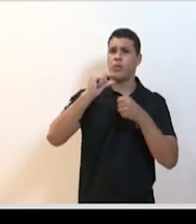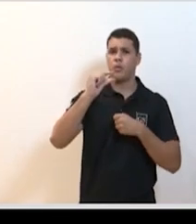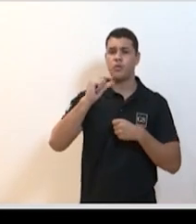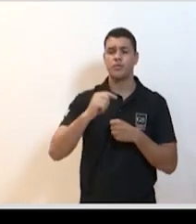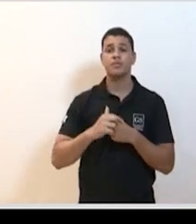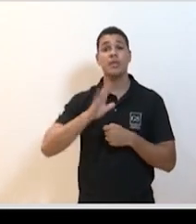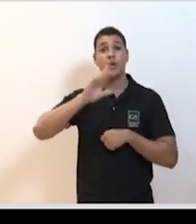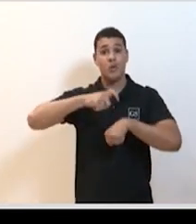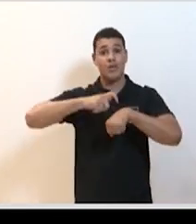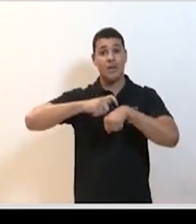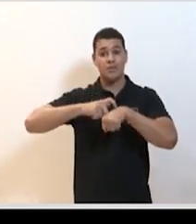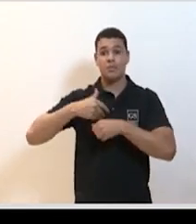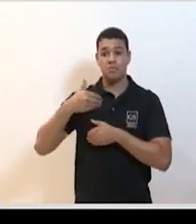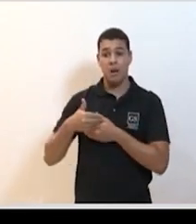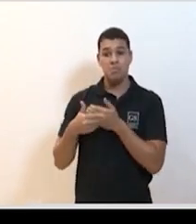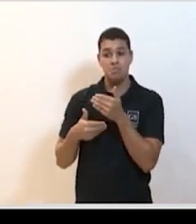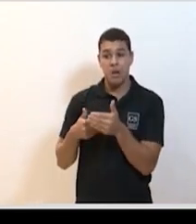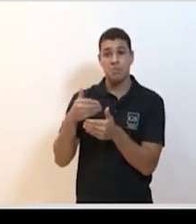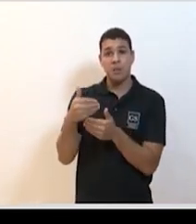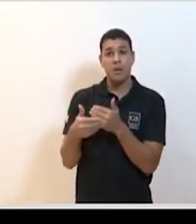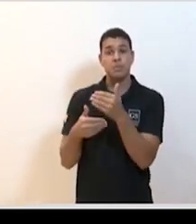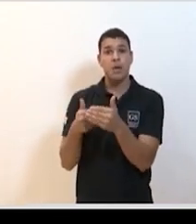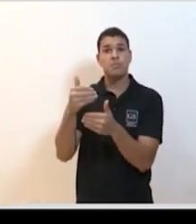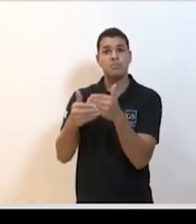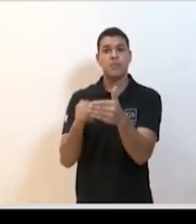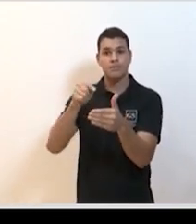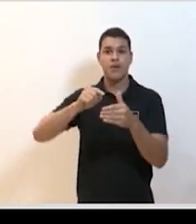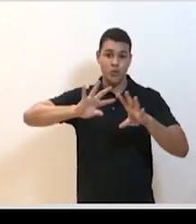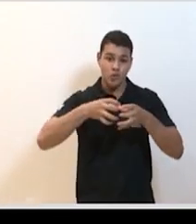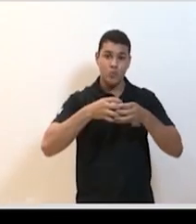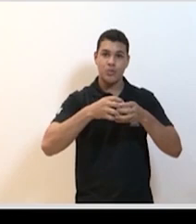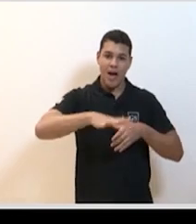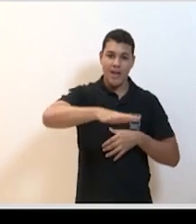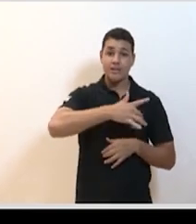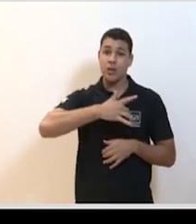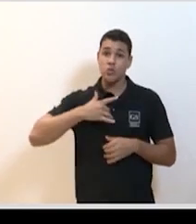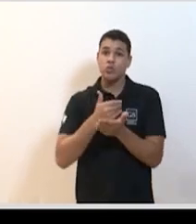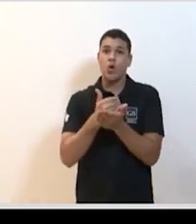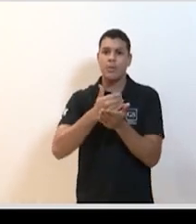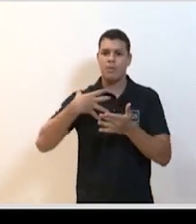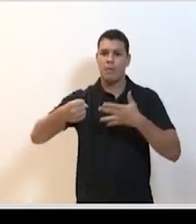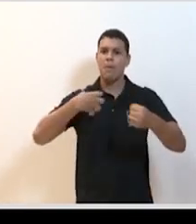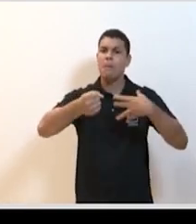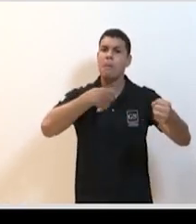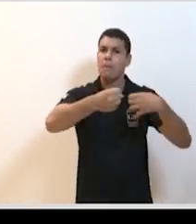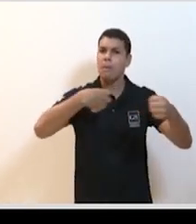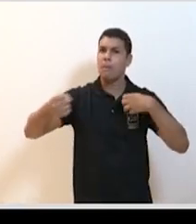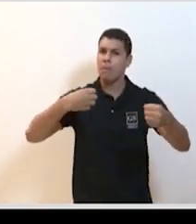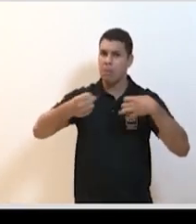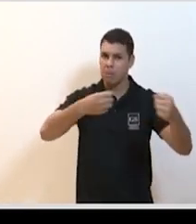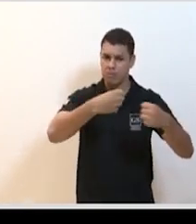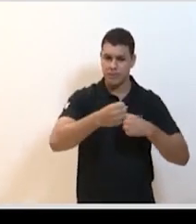Com o passar do tempo, a gente vê ali no gráfico de baixo que os profissionais de saúde começam a se infectar. Eu vou citar um caso específico que foi relatado na